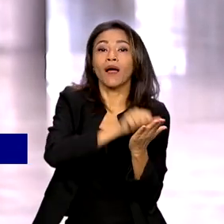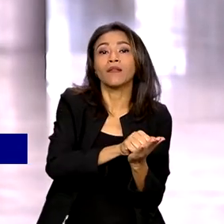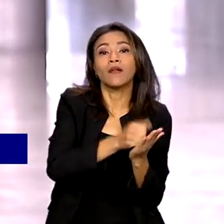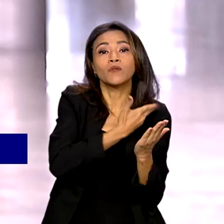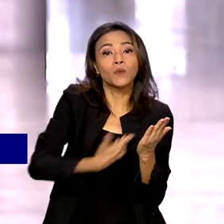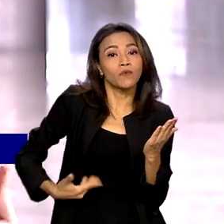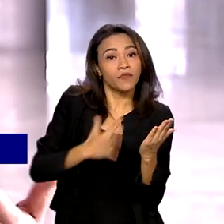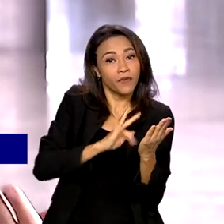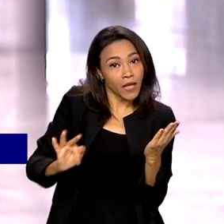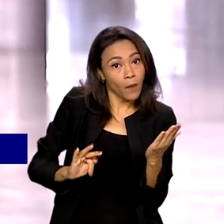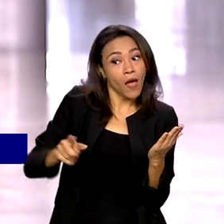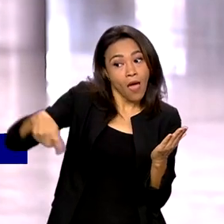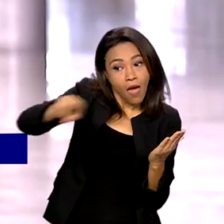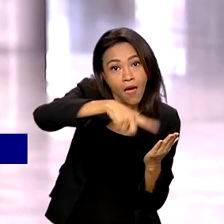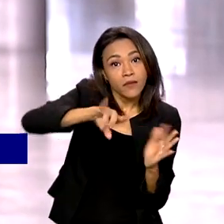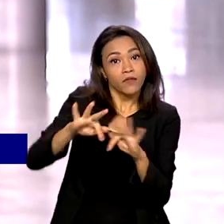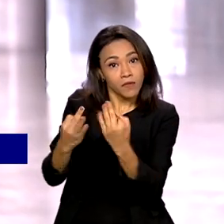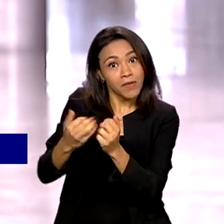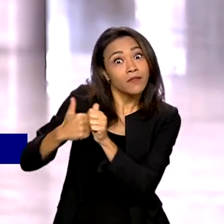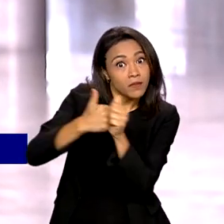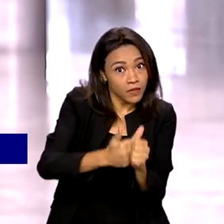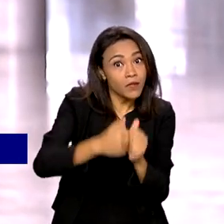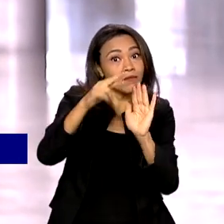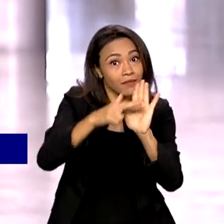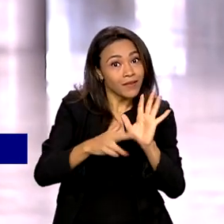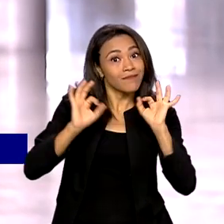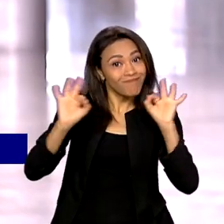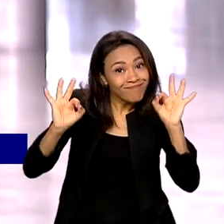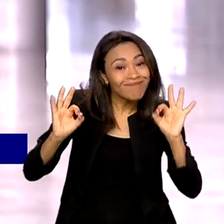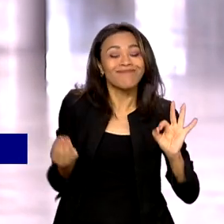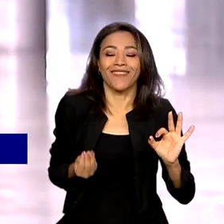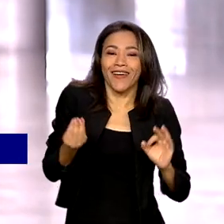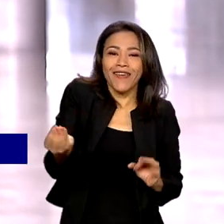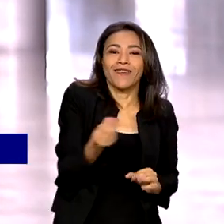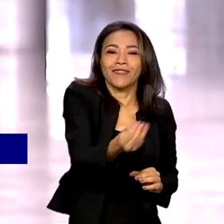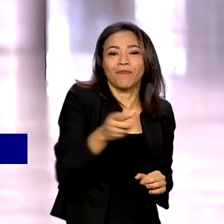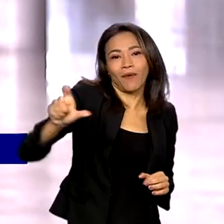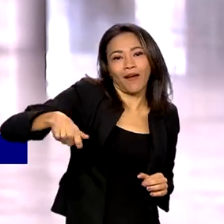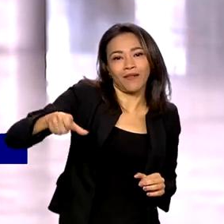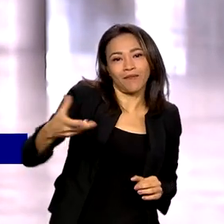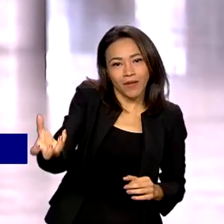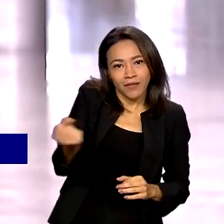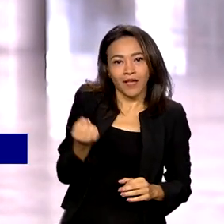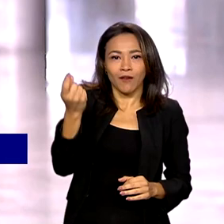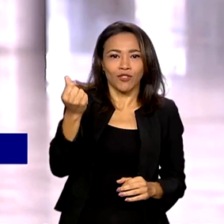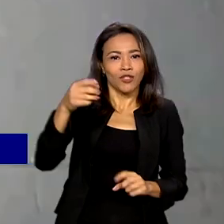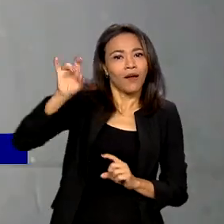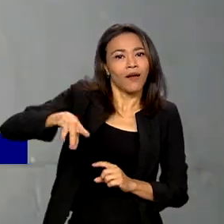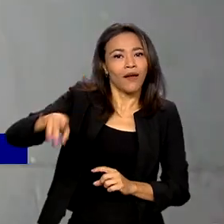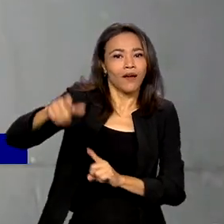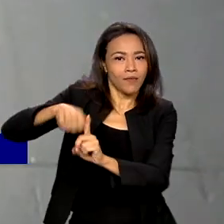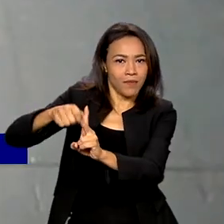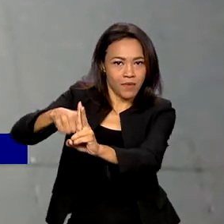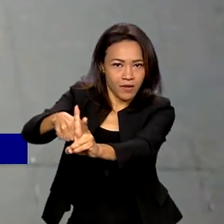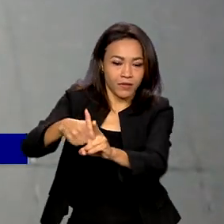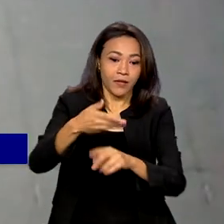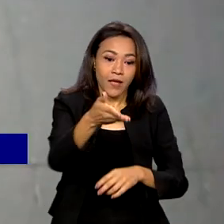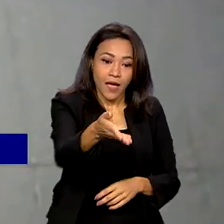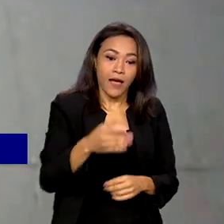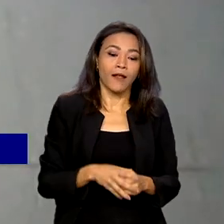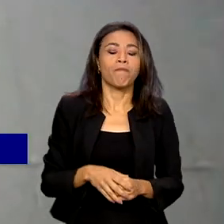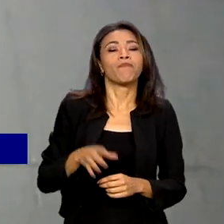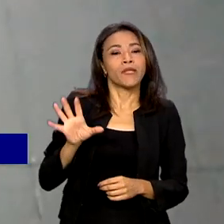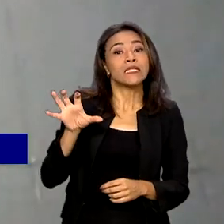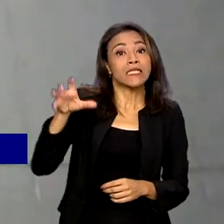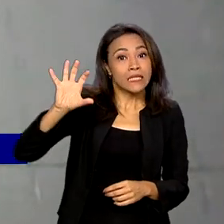As famílias que cumprirem as regras vão receber um cartão para sacar o dinheiro a cada mês. Já cai direto no caixa